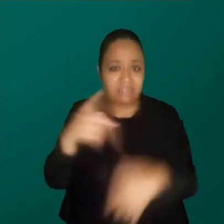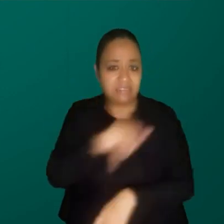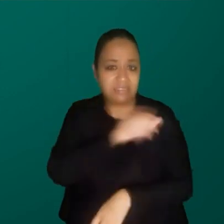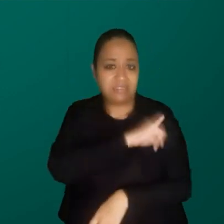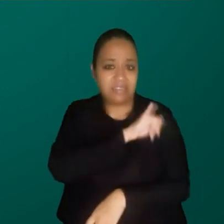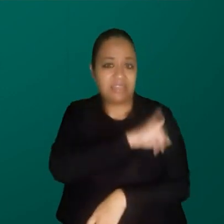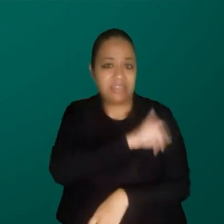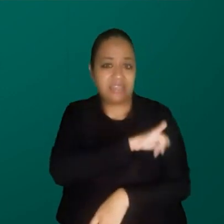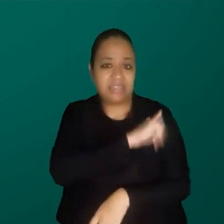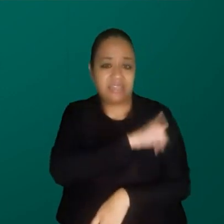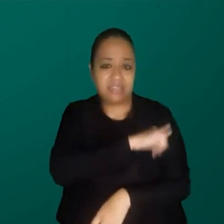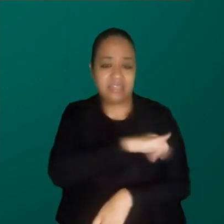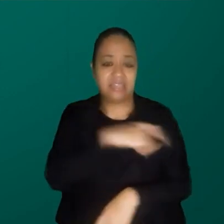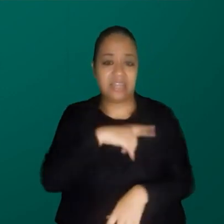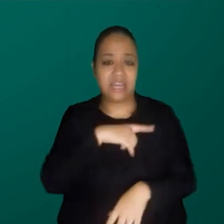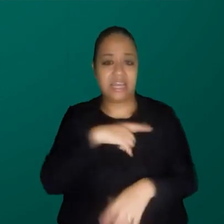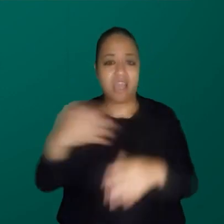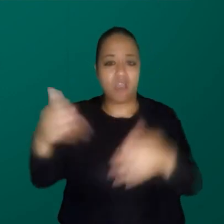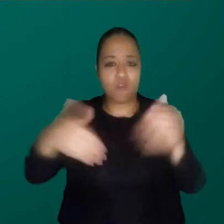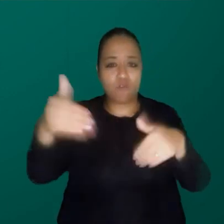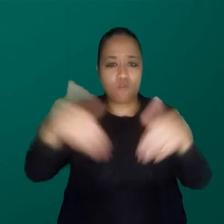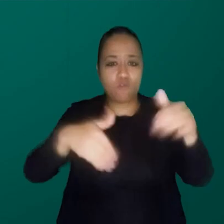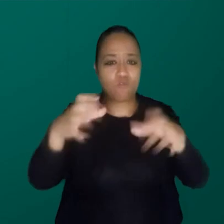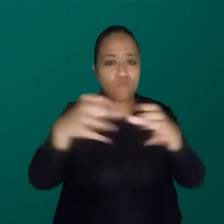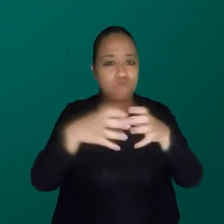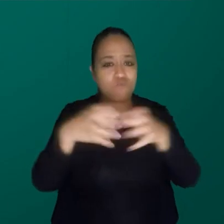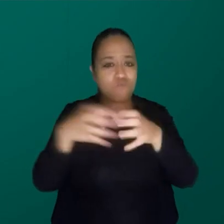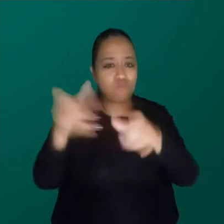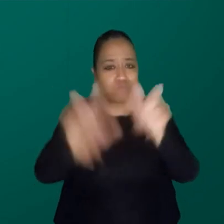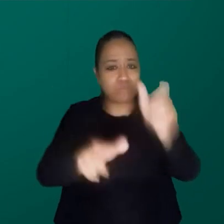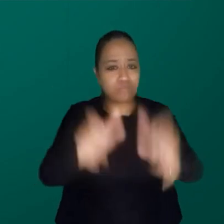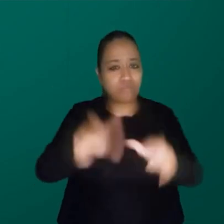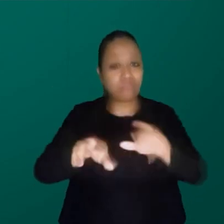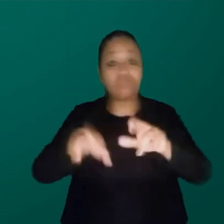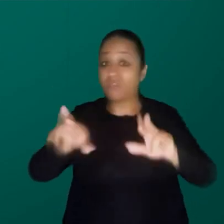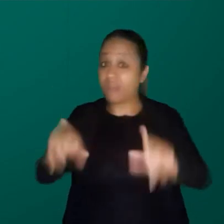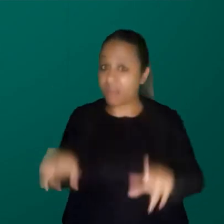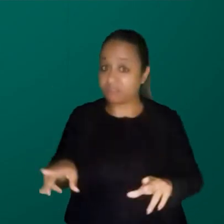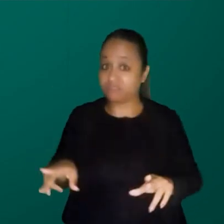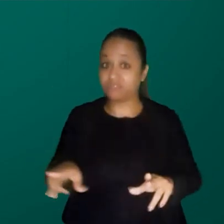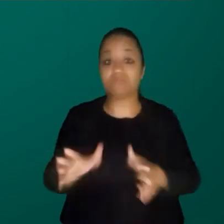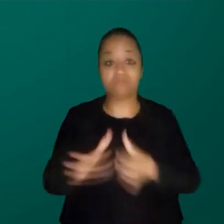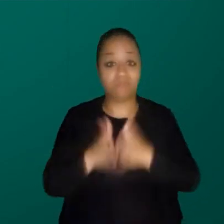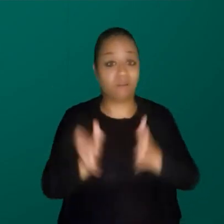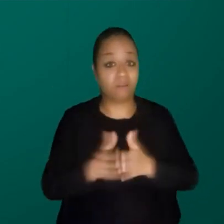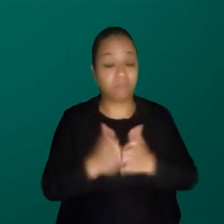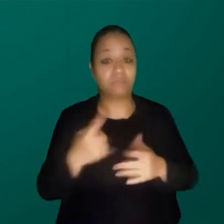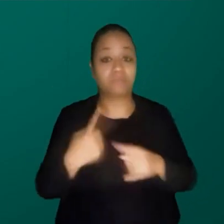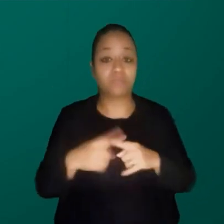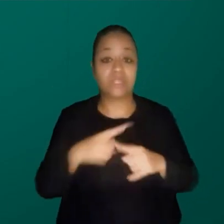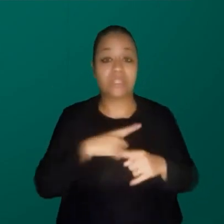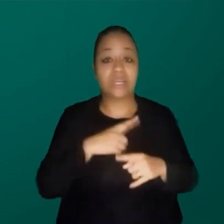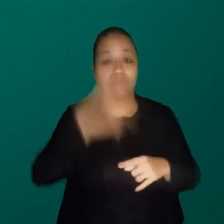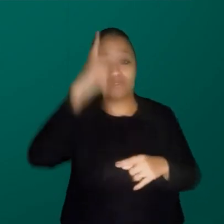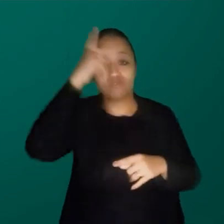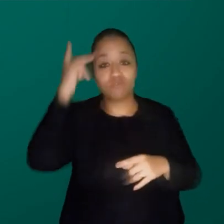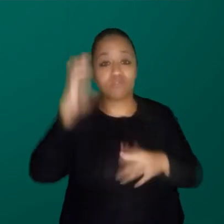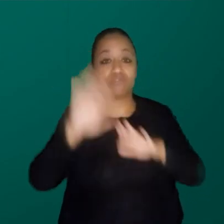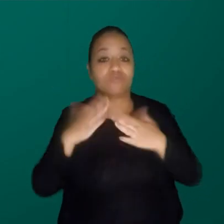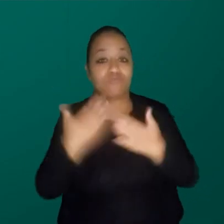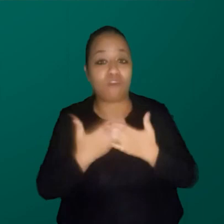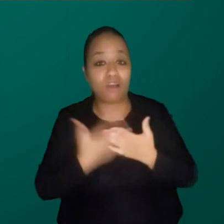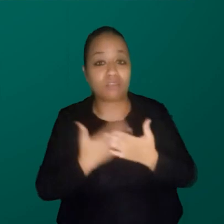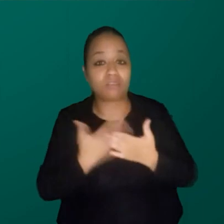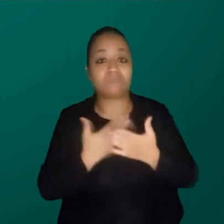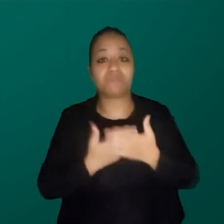no Rio de Janeiro. Então ele recebe um público diferente, ele é o Cefete que mais tem estudantes